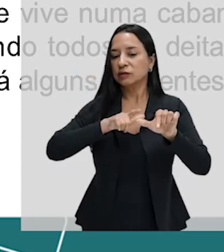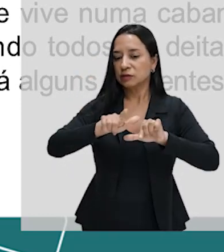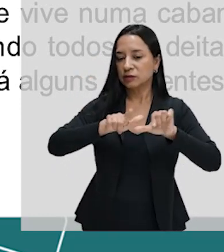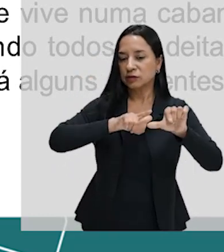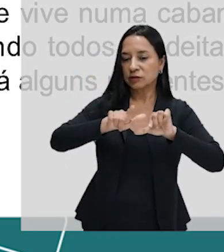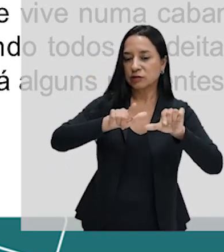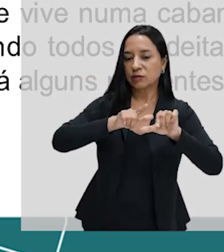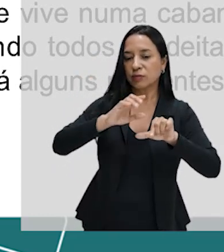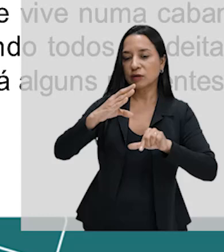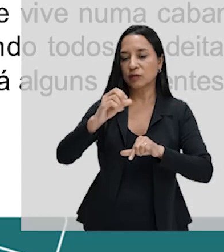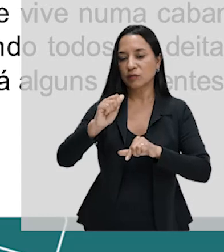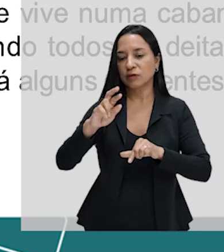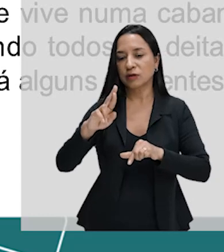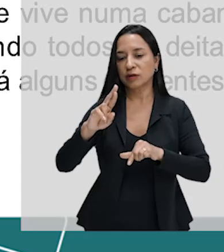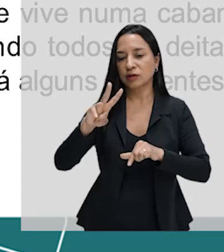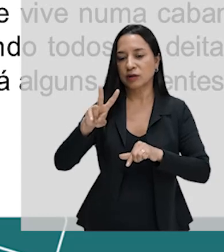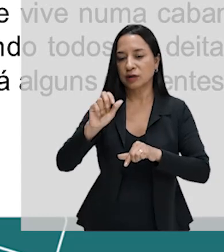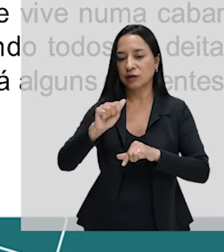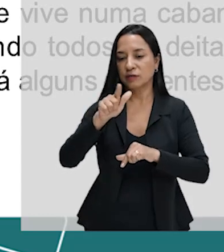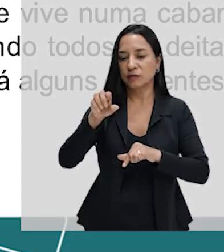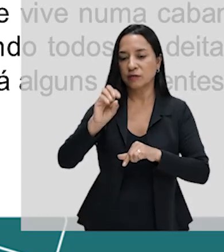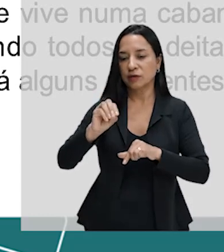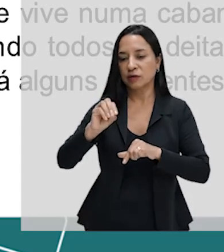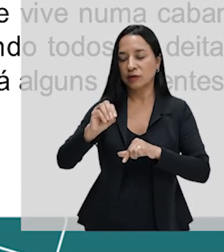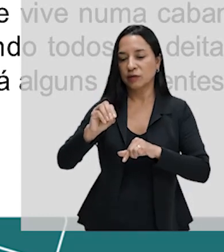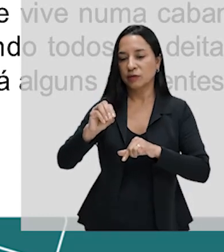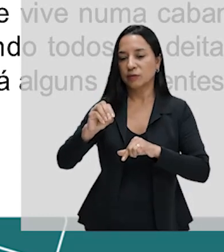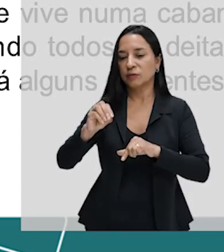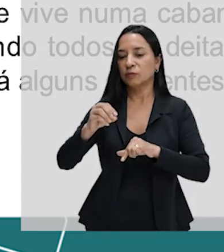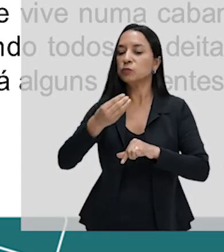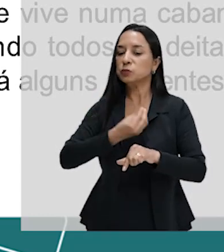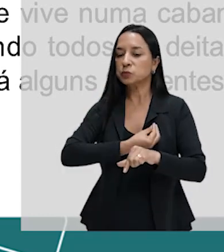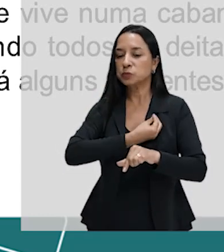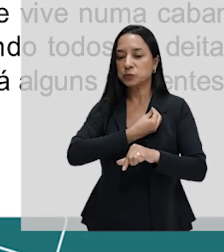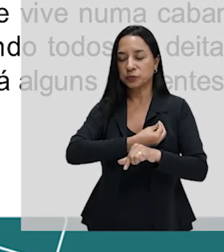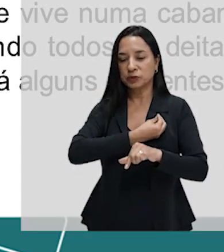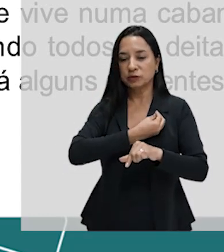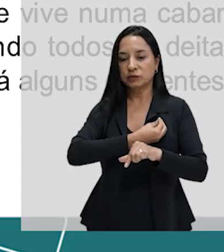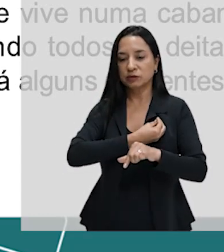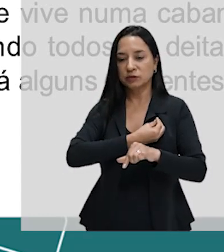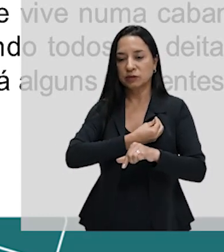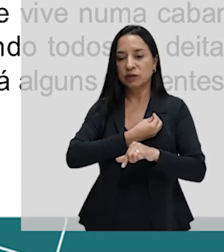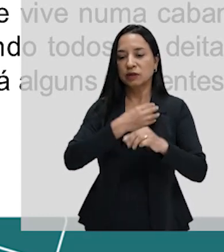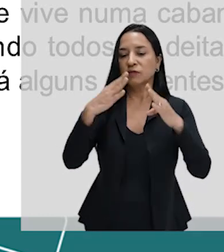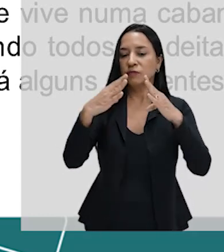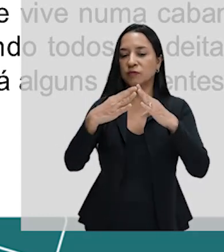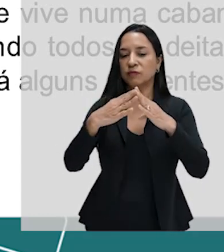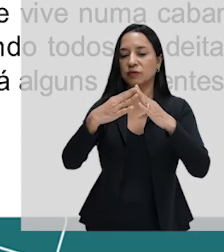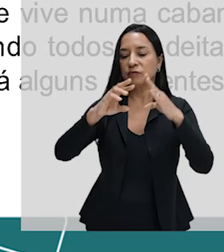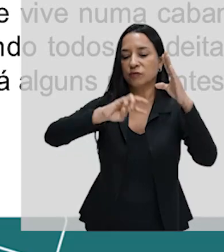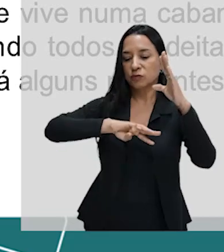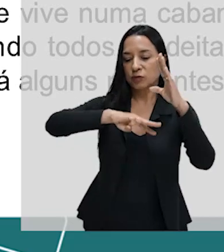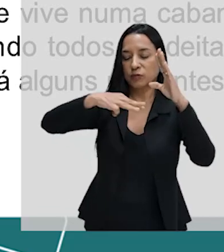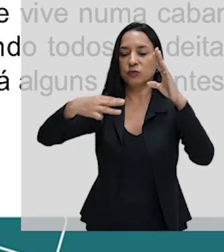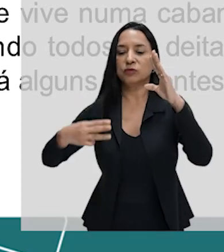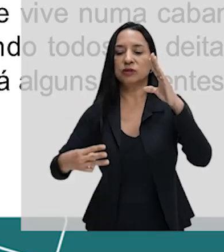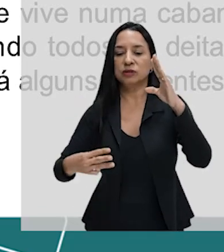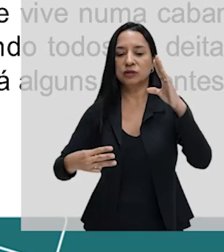numa cabana na montanha durante todo o ano. Na véspera de Natal, quando todos se deitam para dormir,